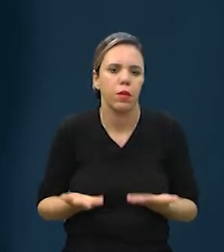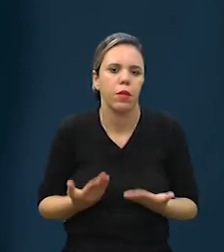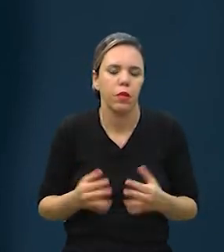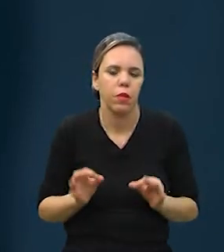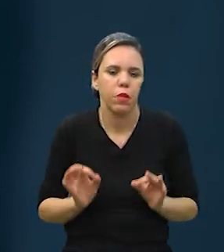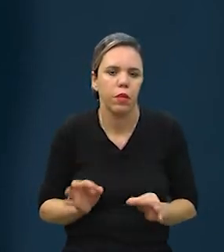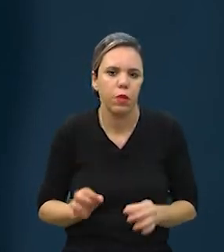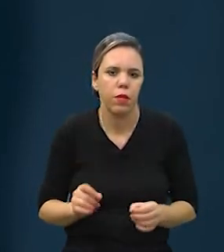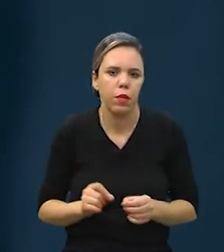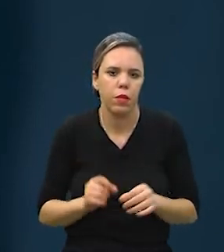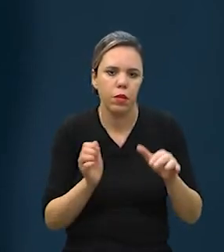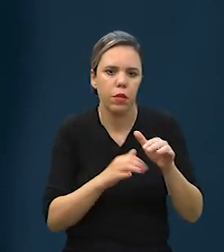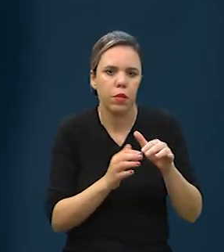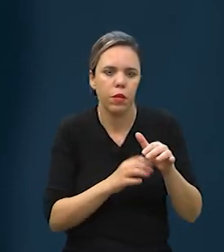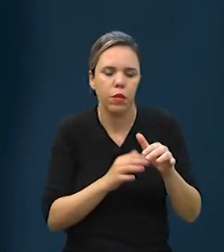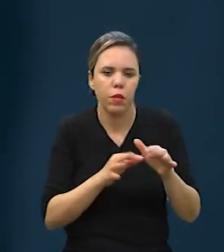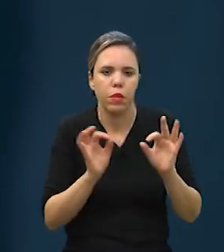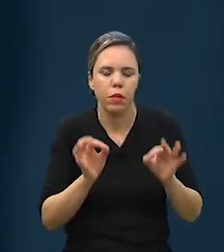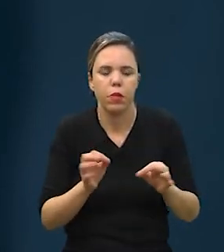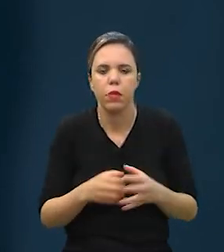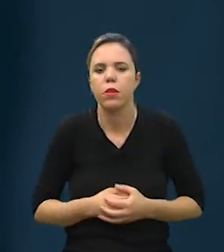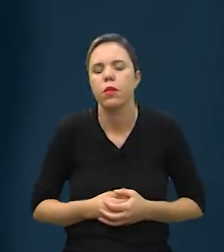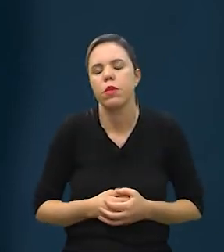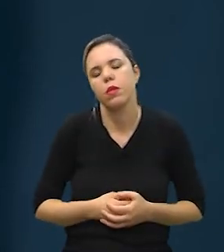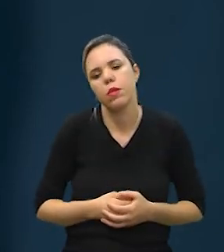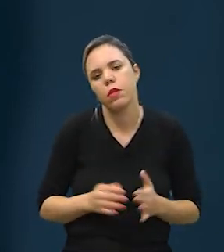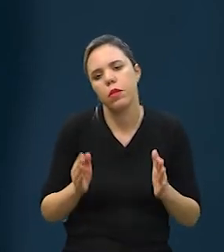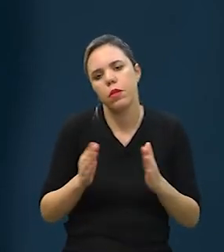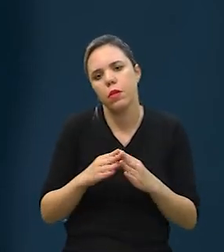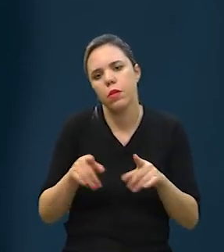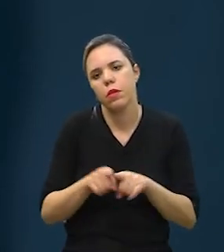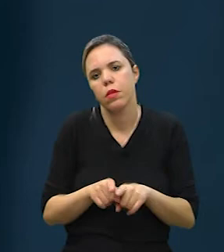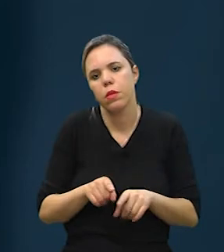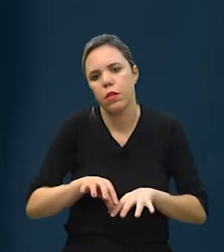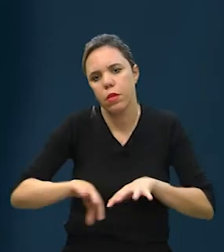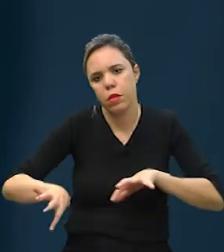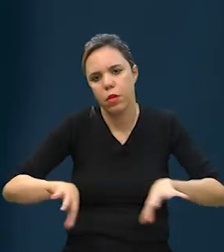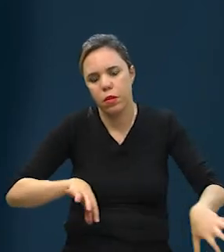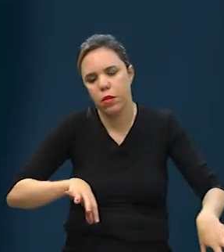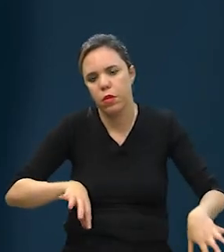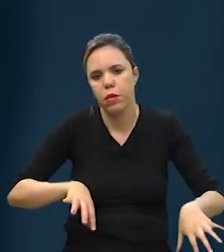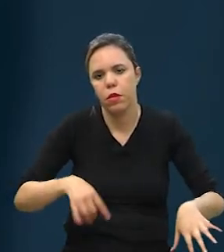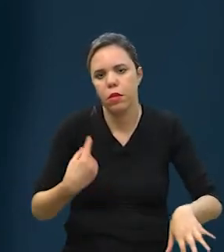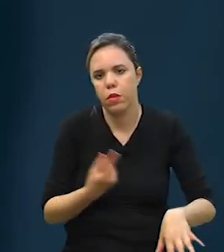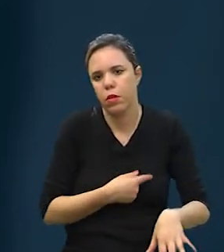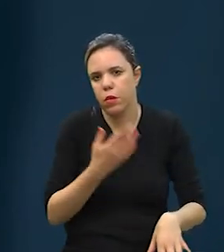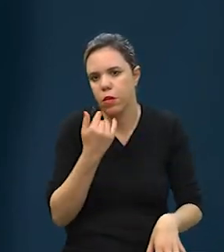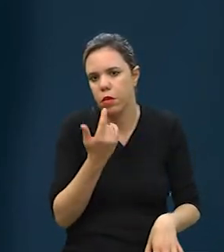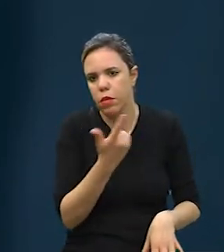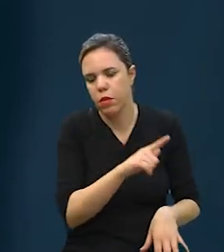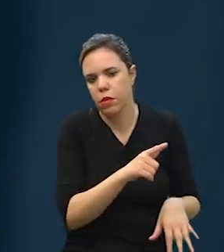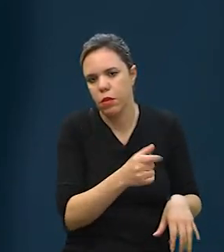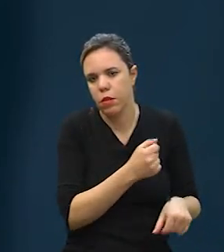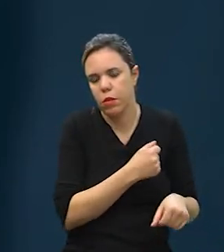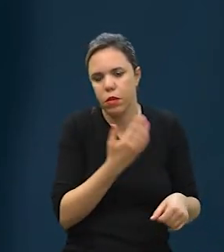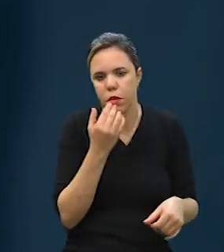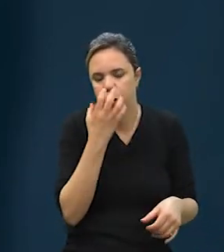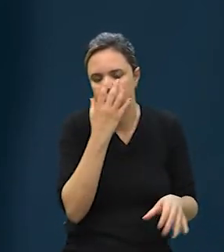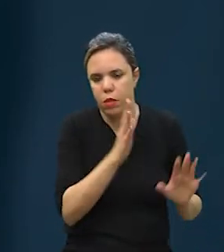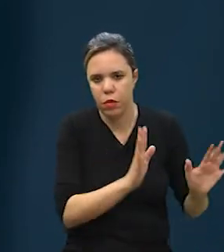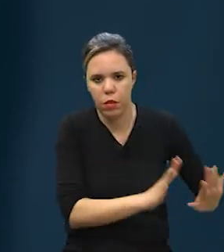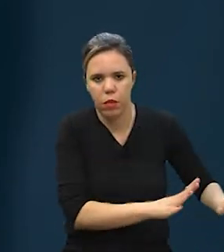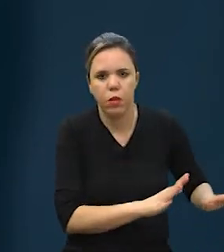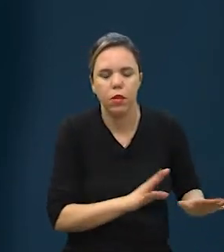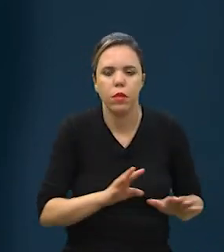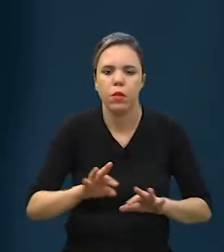pesar corretamente, tem que armazenar corretamente. E em casa a gente acaba dividindo, o que é a nossa comida, o que é a comida do